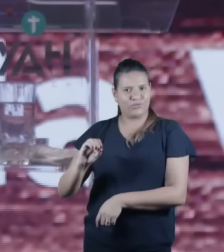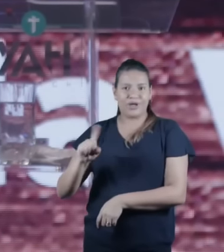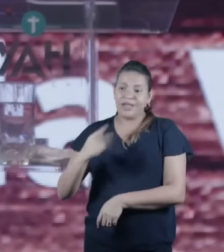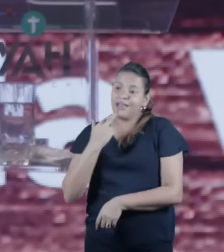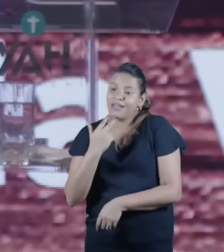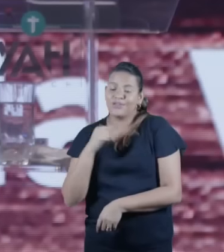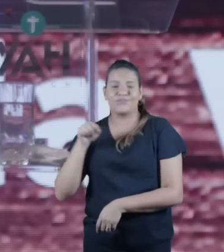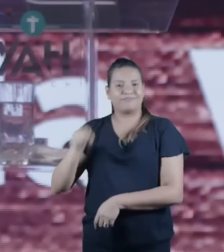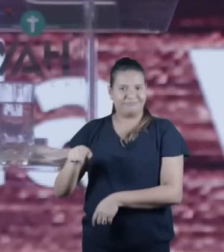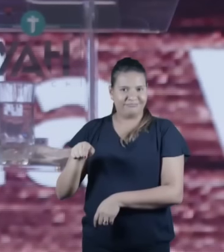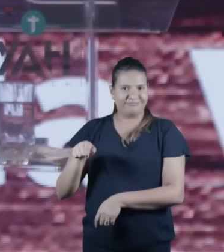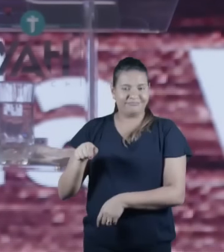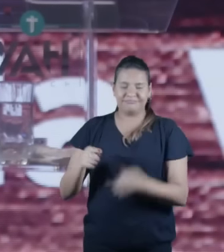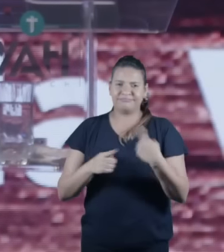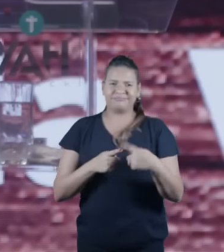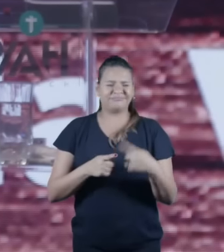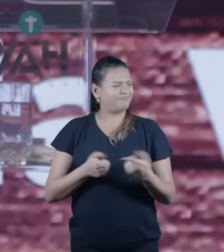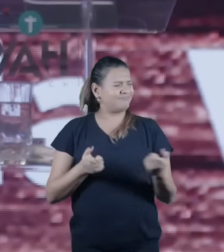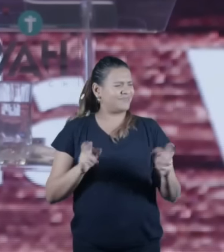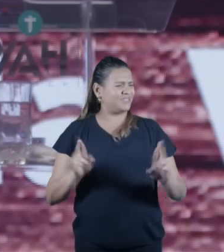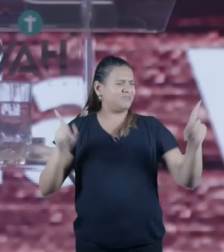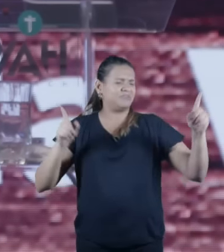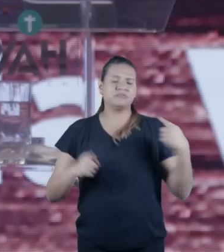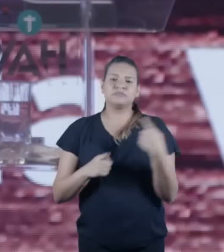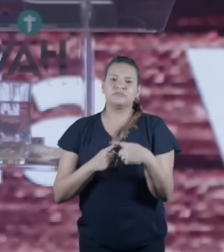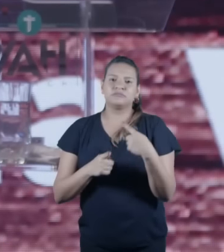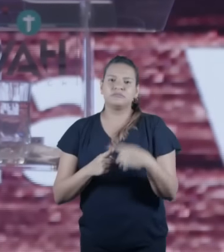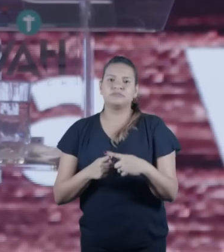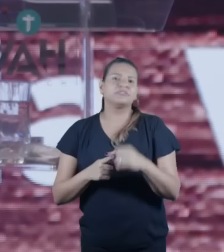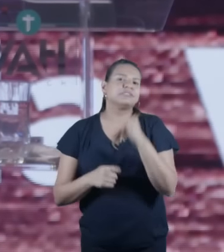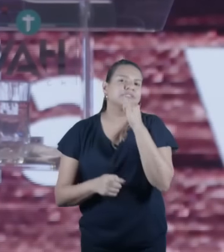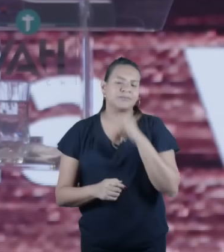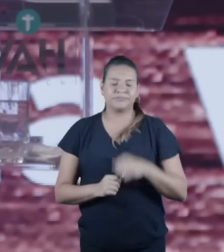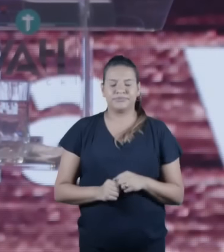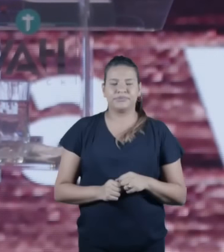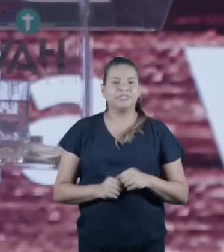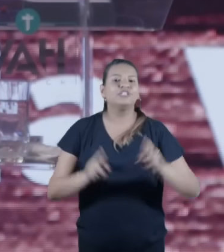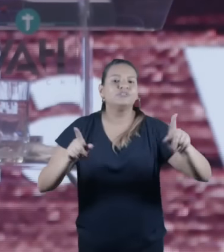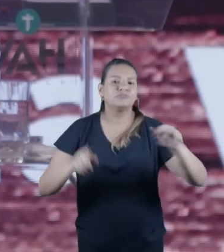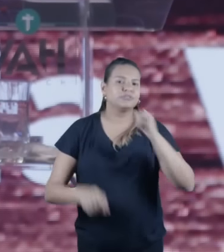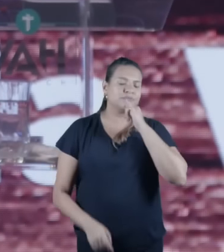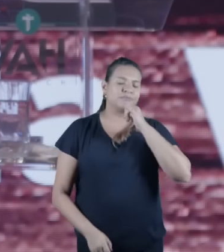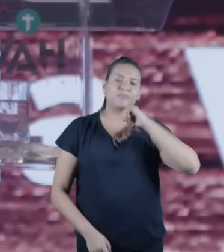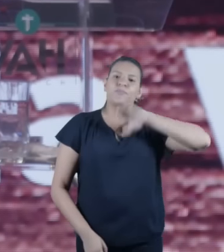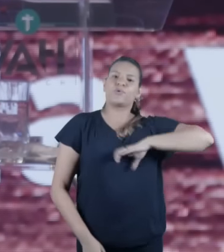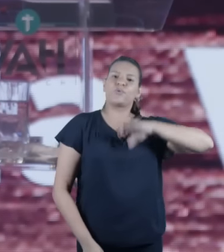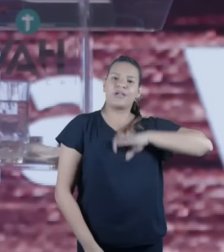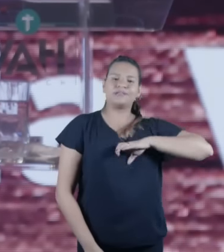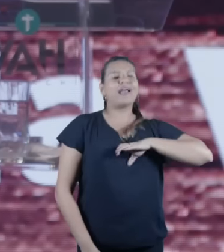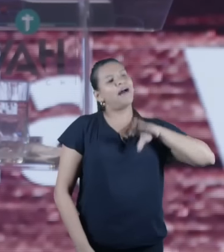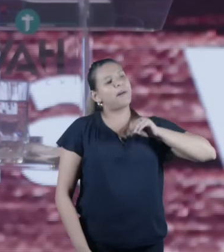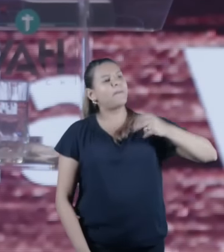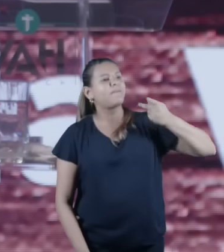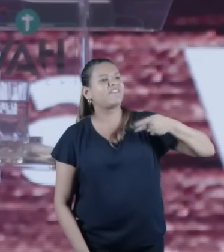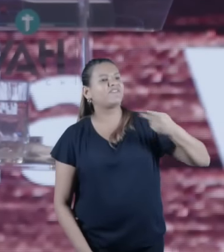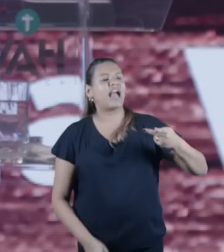e não é só uma questão de idioma de falar português por exemplo como eu estou falando com vocês é uma questão